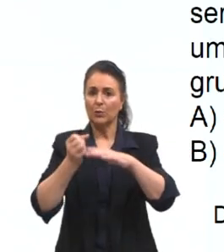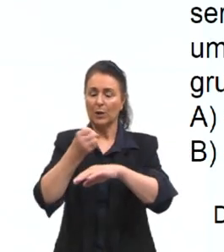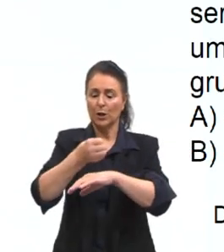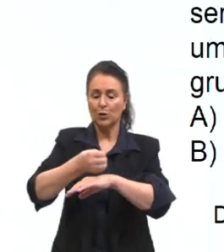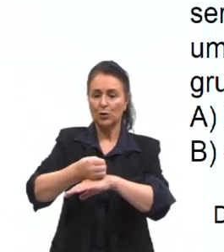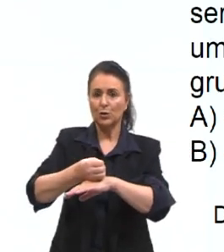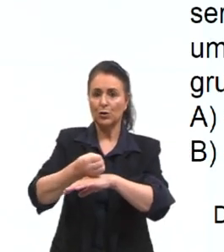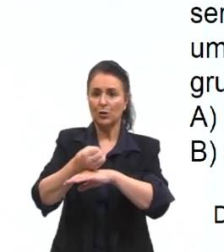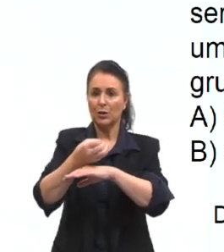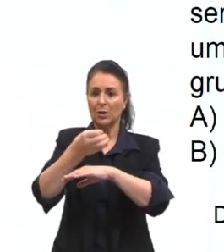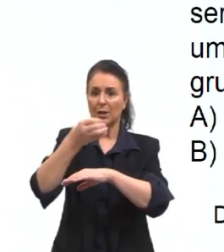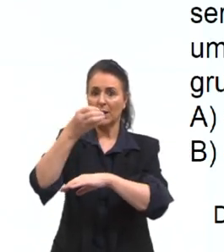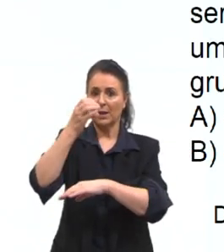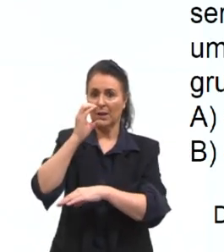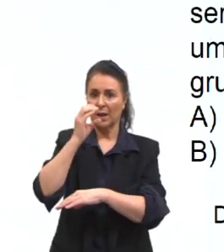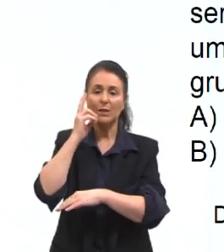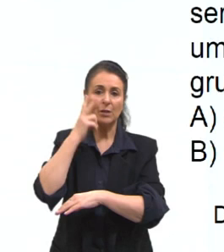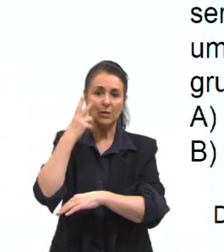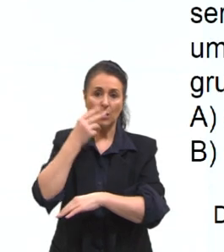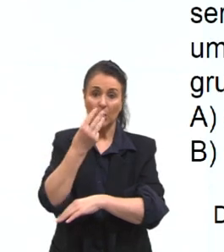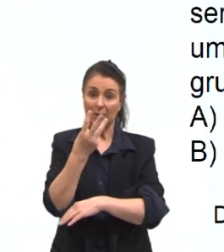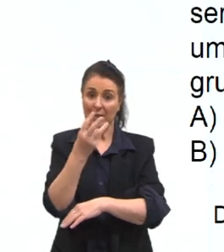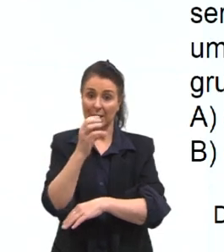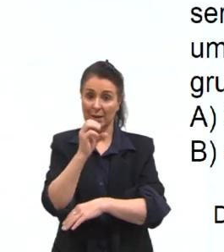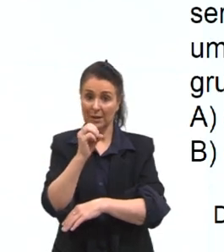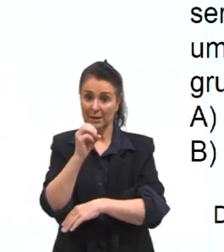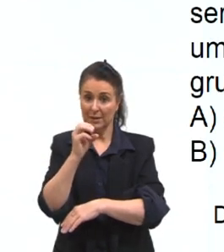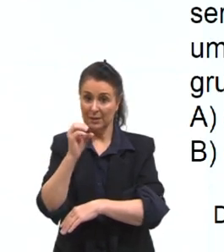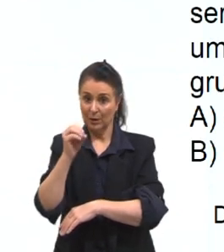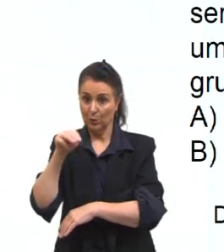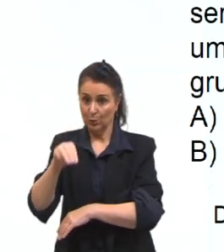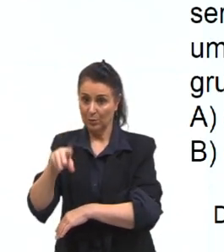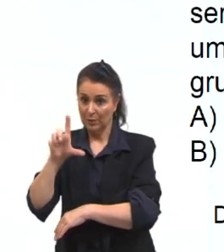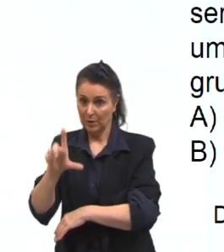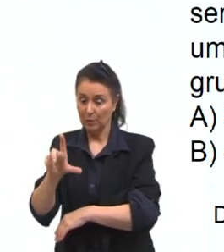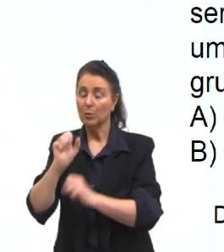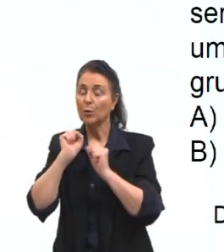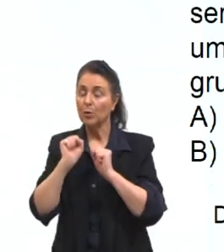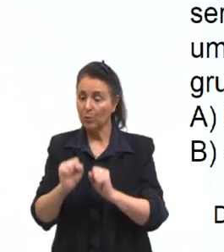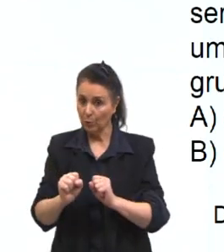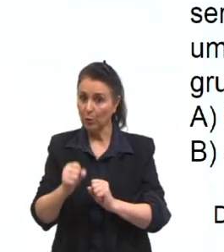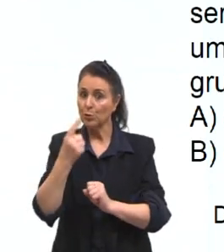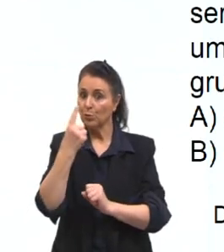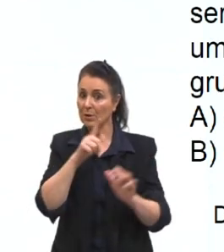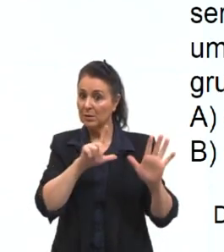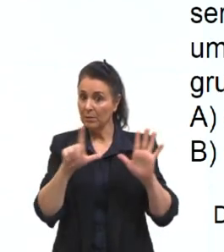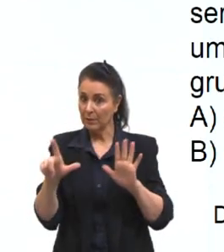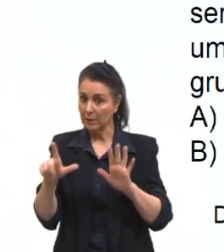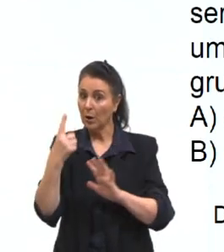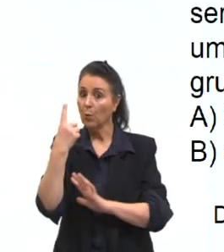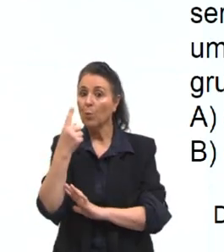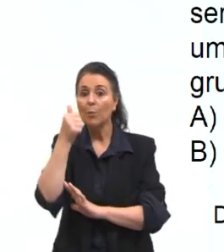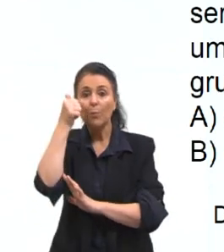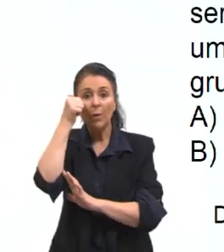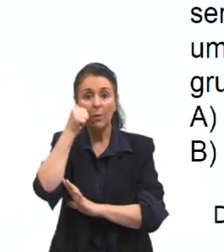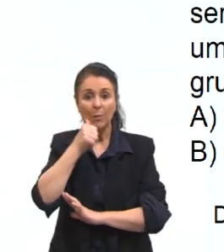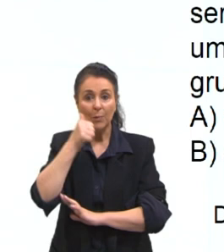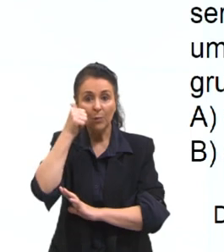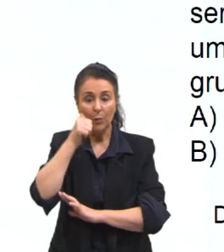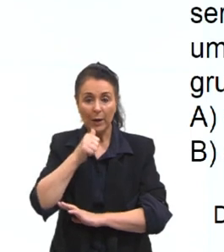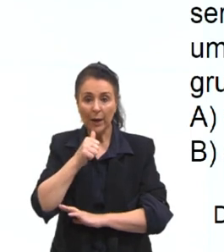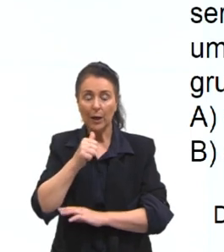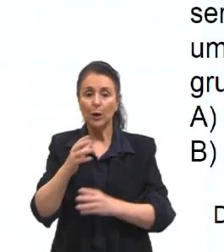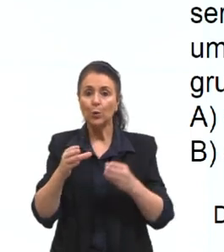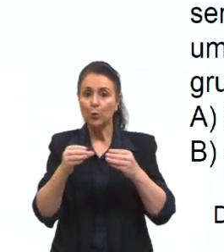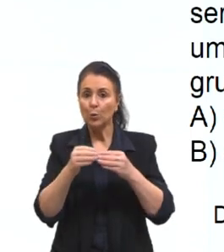300 mililitros que podem ser consumidas semanalmente por uma mulher que se enquadre no grupo